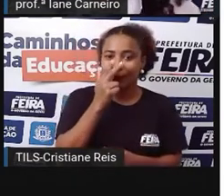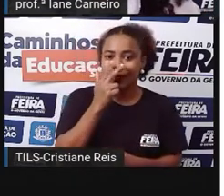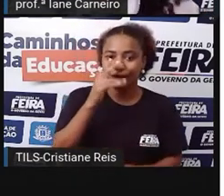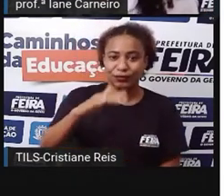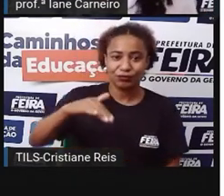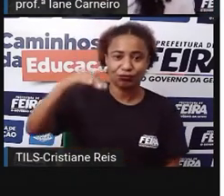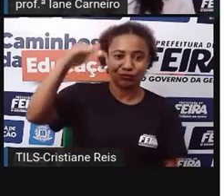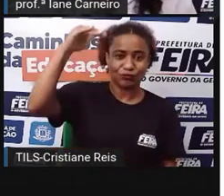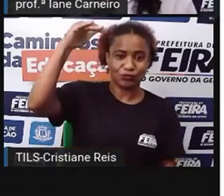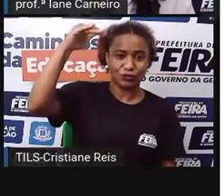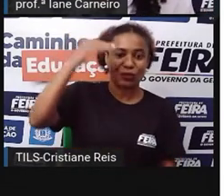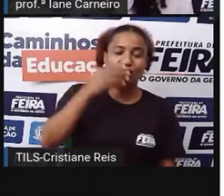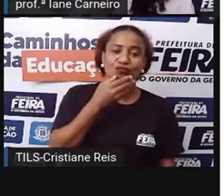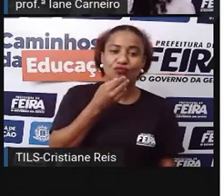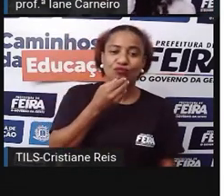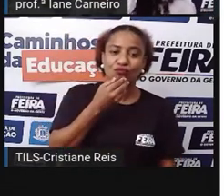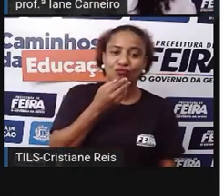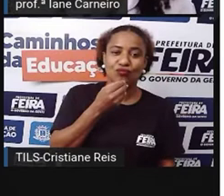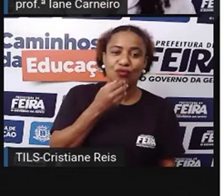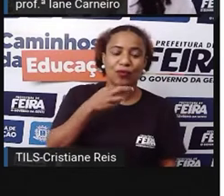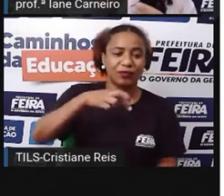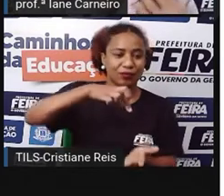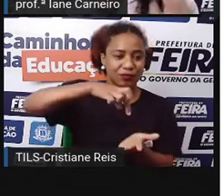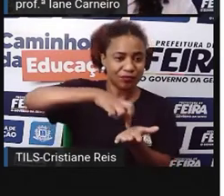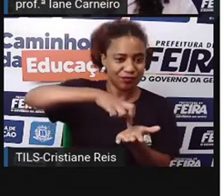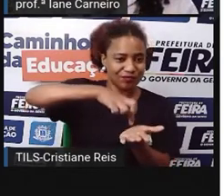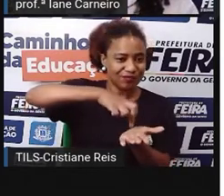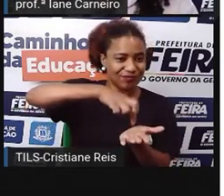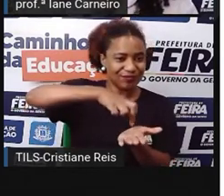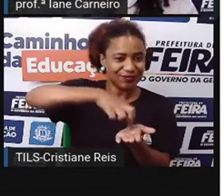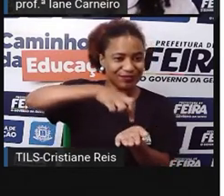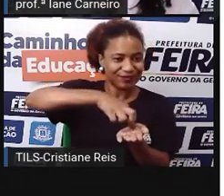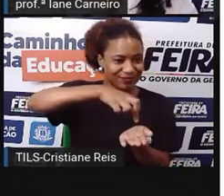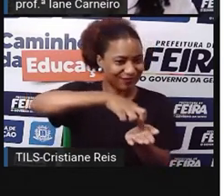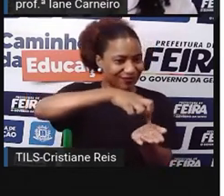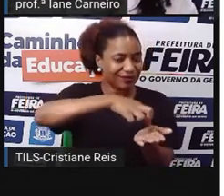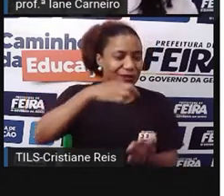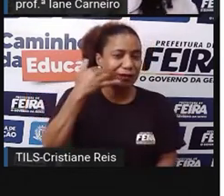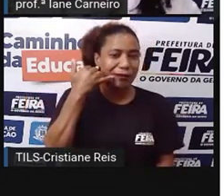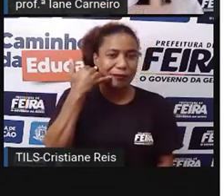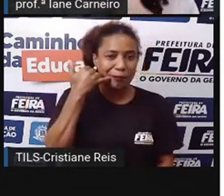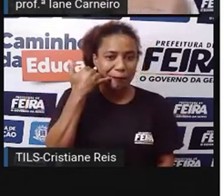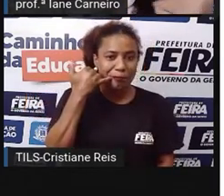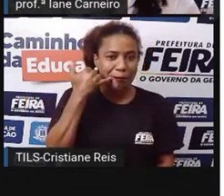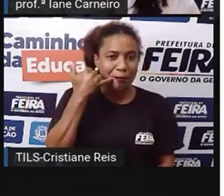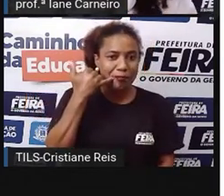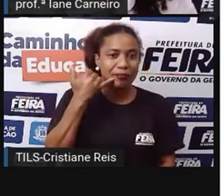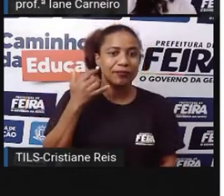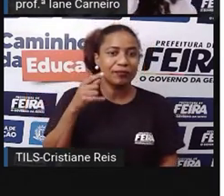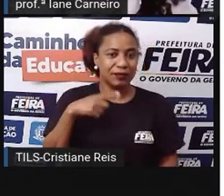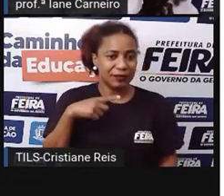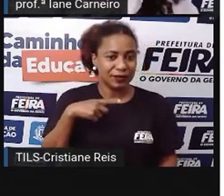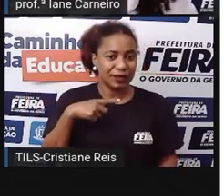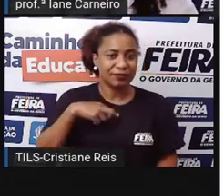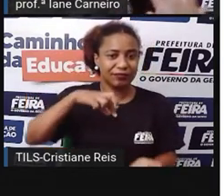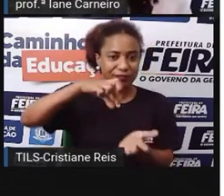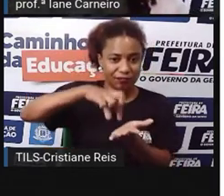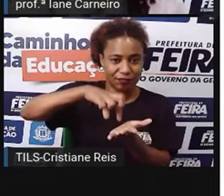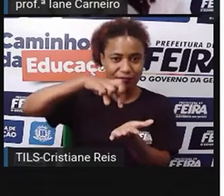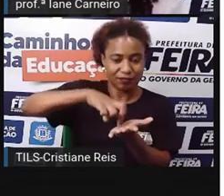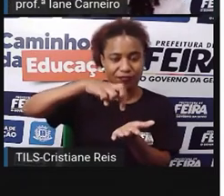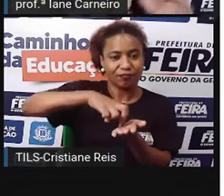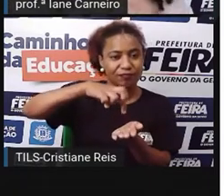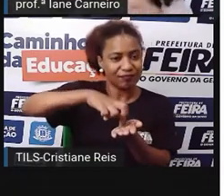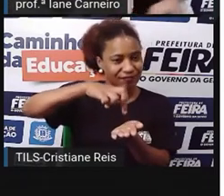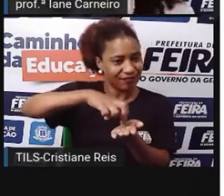homem, de uma perna só, e que ele tem a característica de pular uma perna só e também